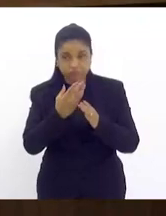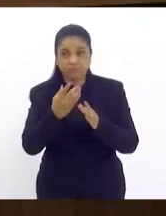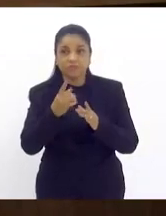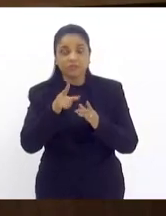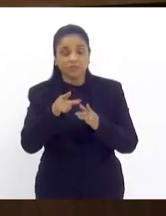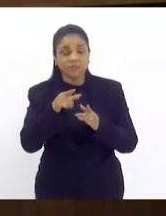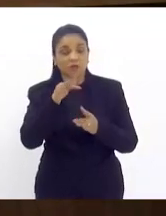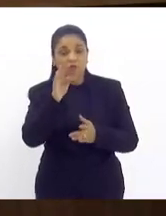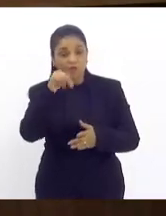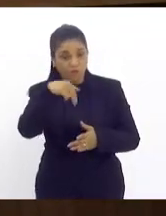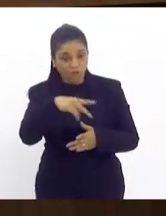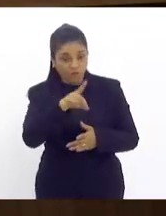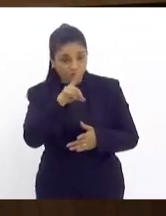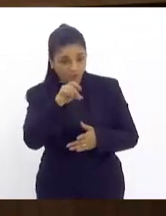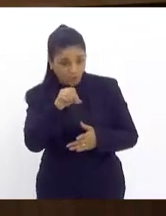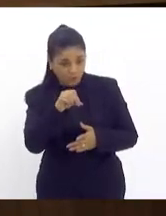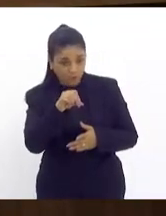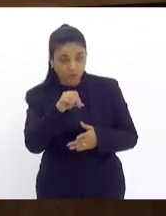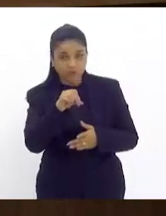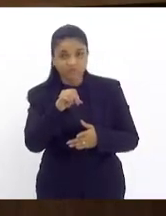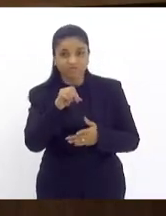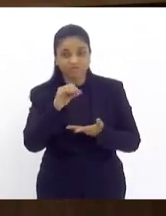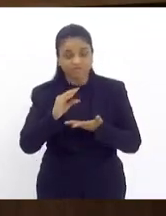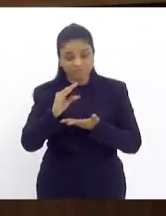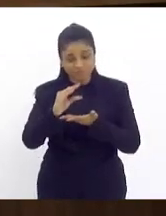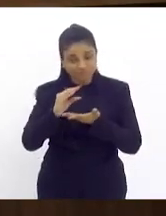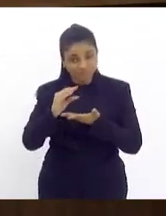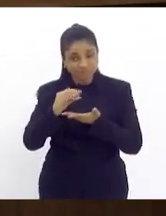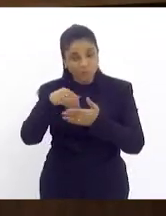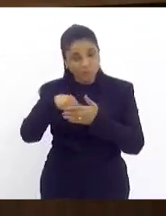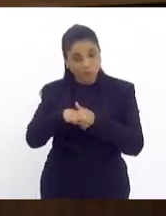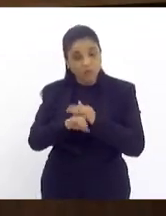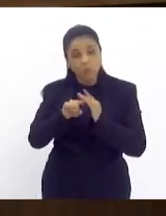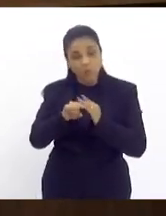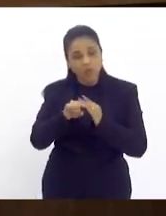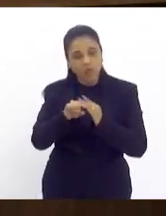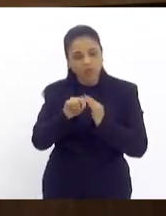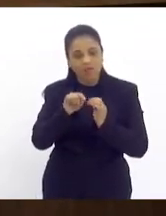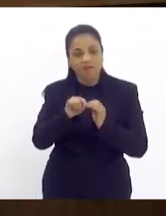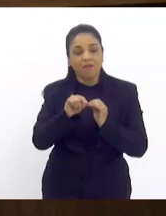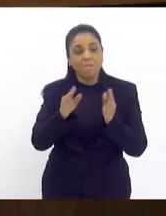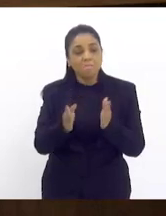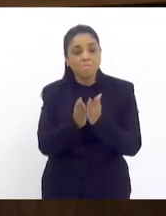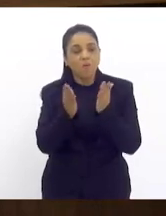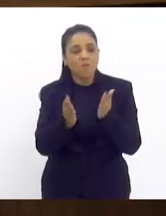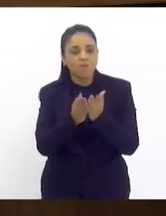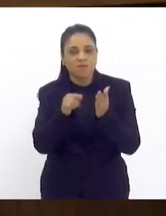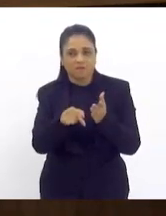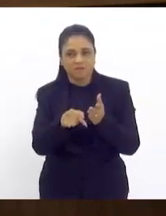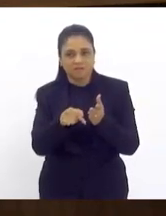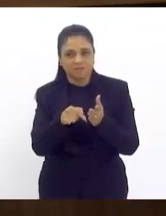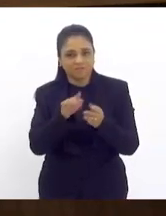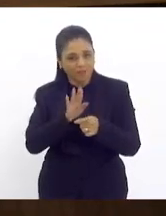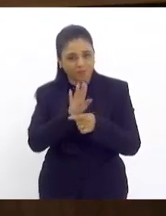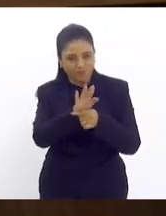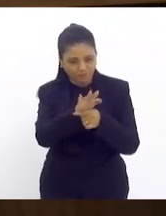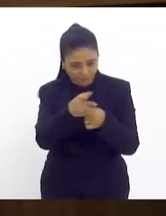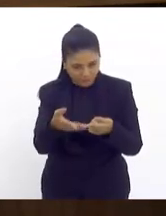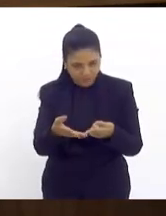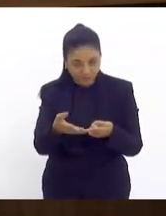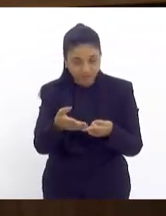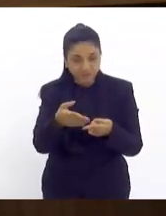nutre esse fundo é um percentual em cima do fundo estadual de pobreza e que o estado do Rio de Janeiro há muito não